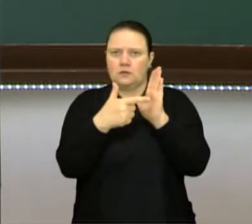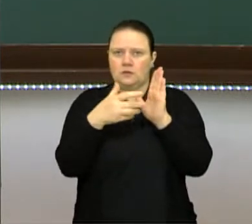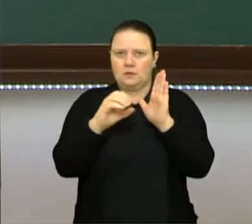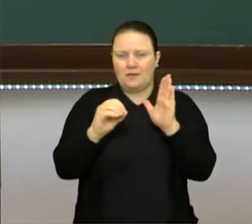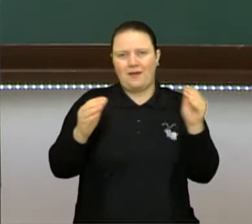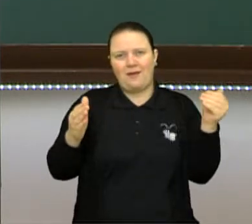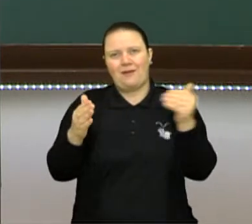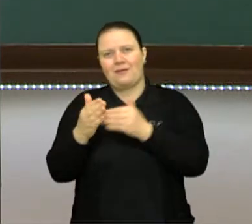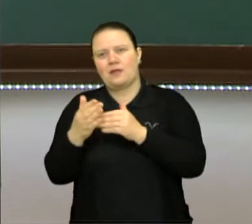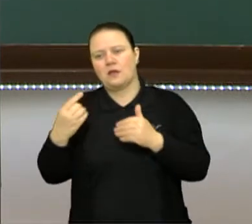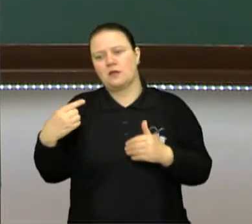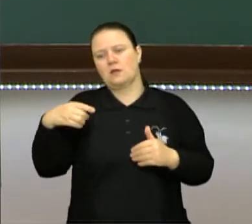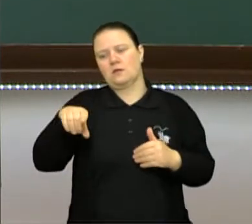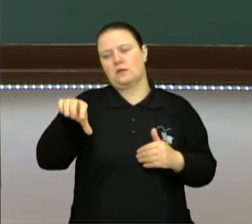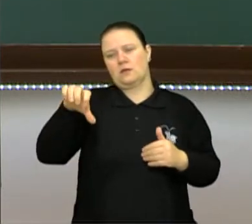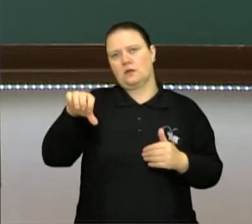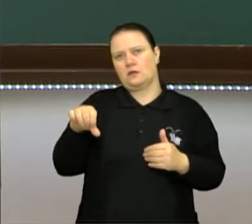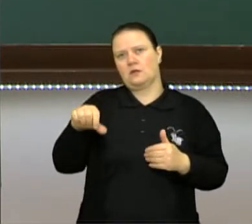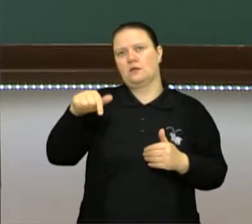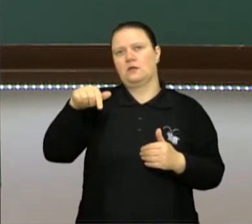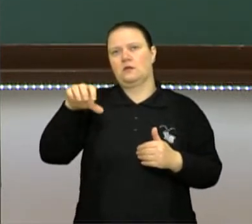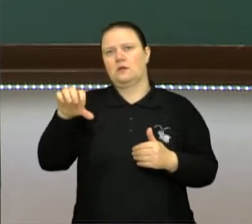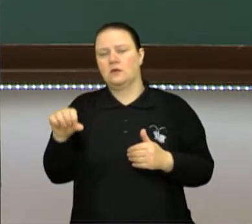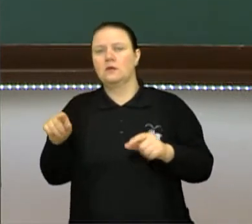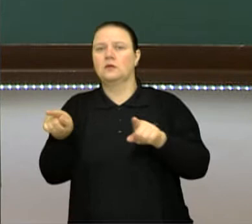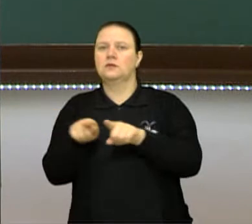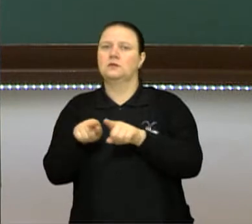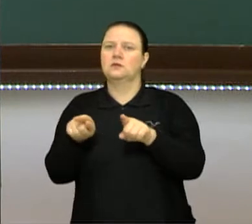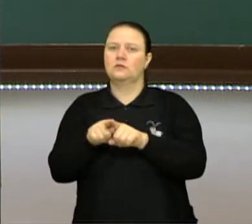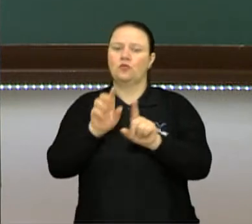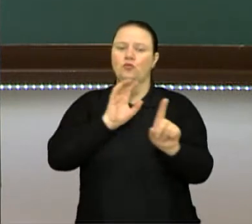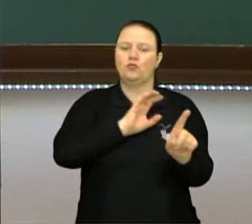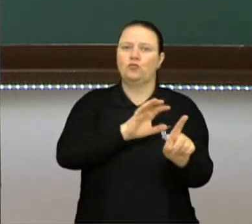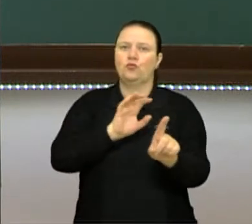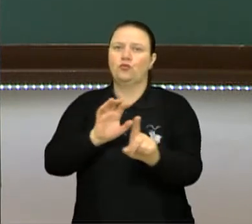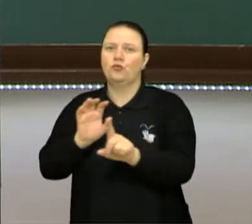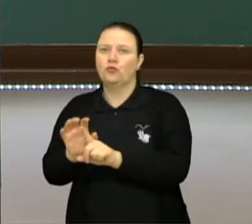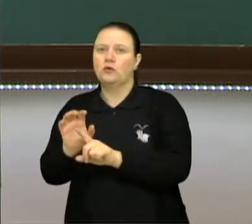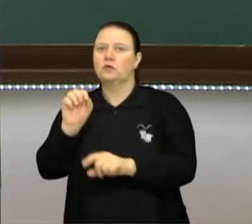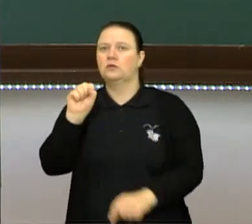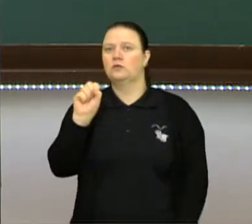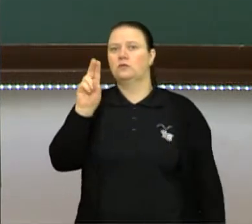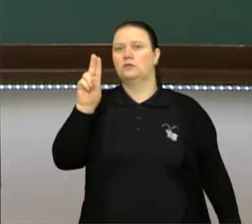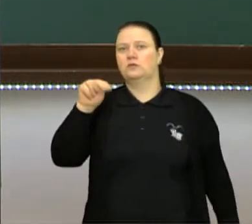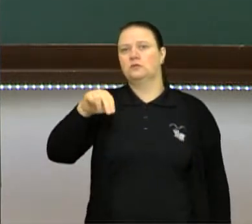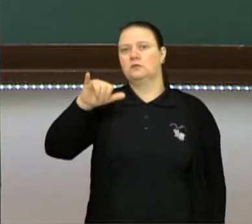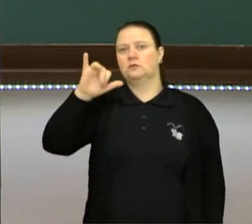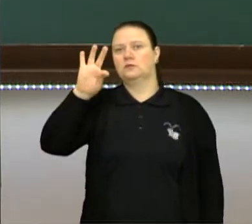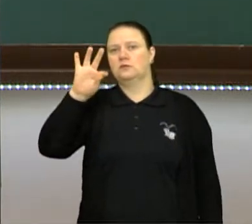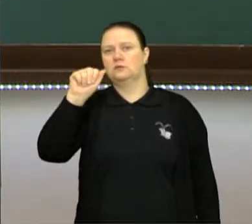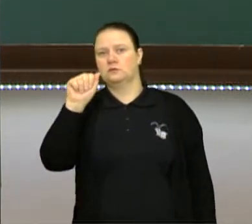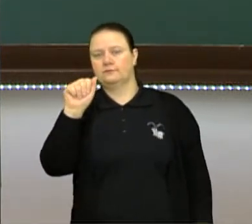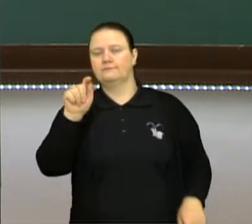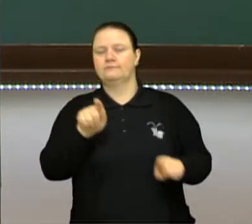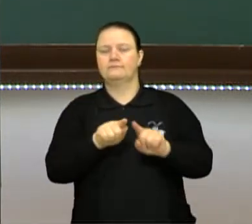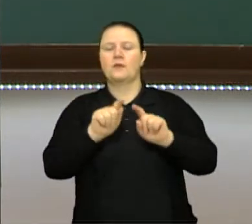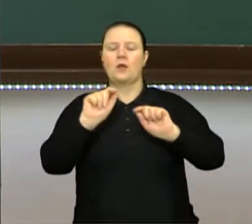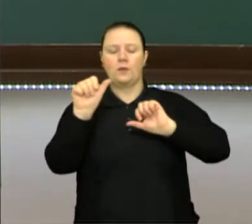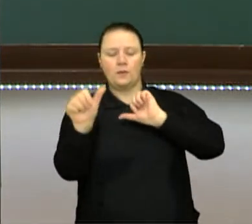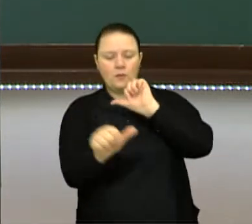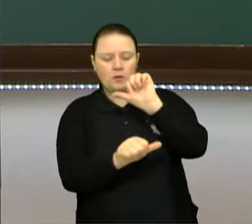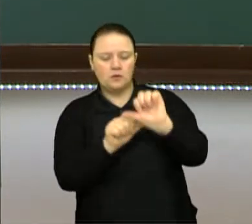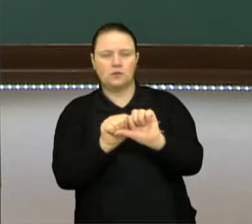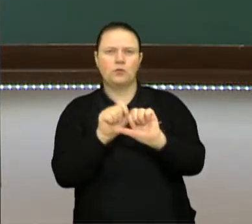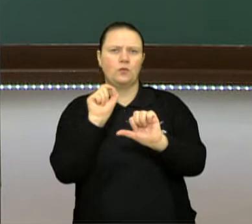1979, nós vamos ter uma influência muito grande do período sunita, que vai ser trocado por uma